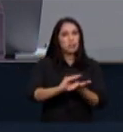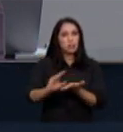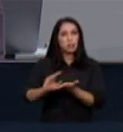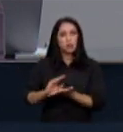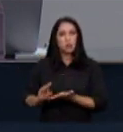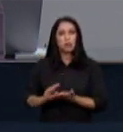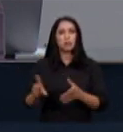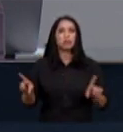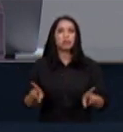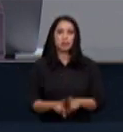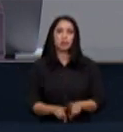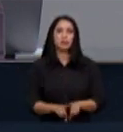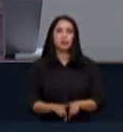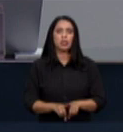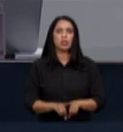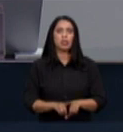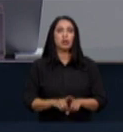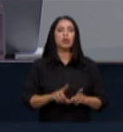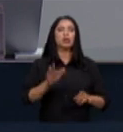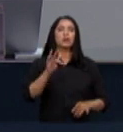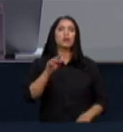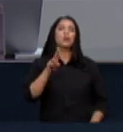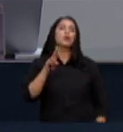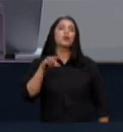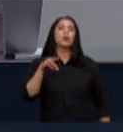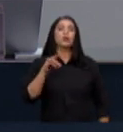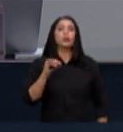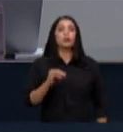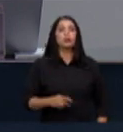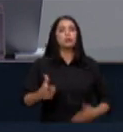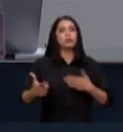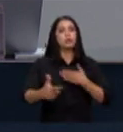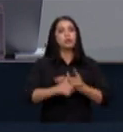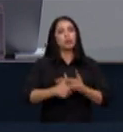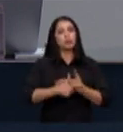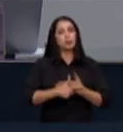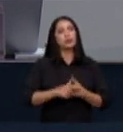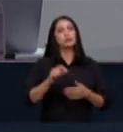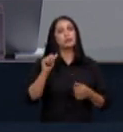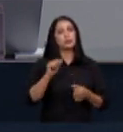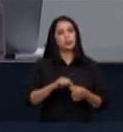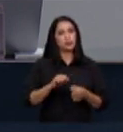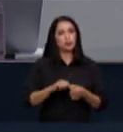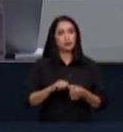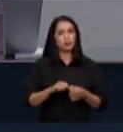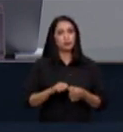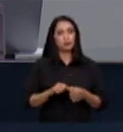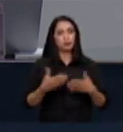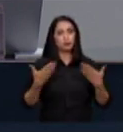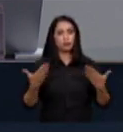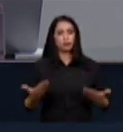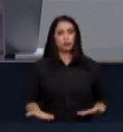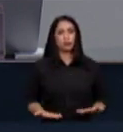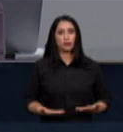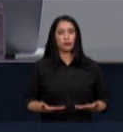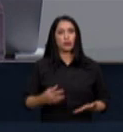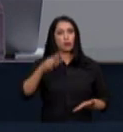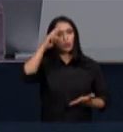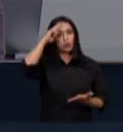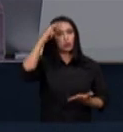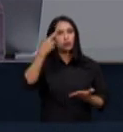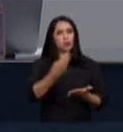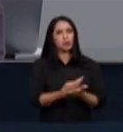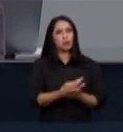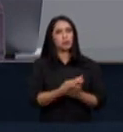também para esse fim o fundo clima tem um papel a desempenhar enfim com respeito à